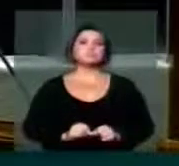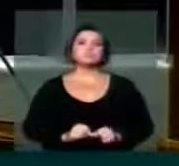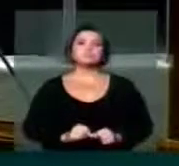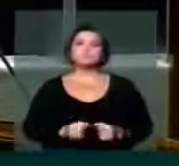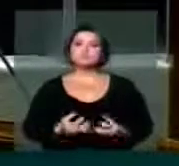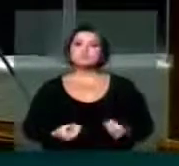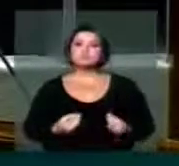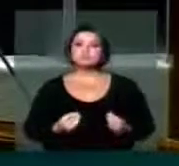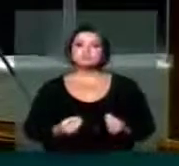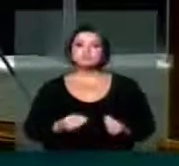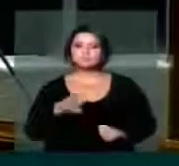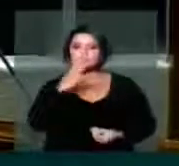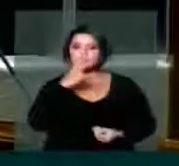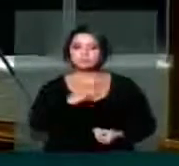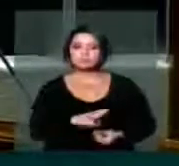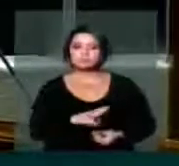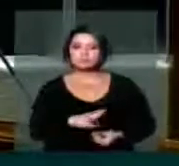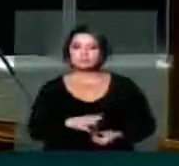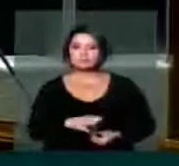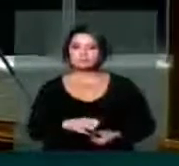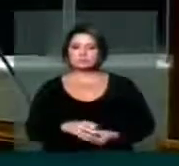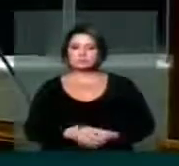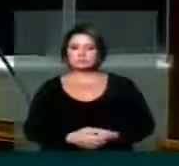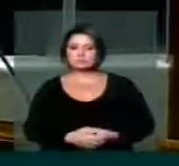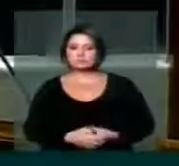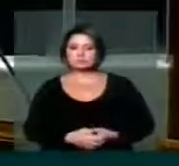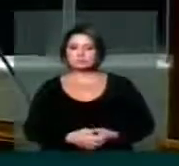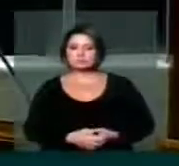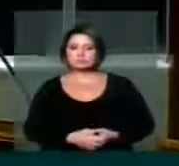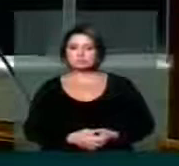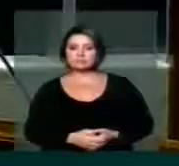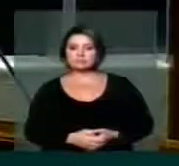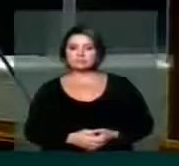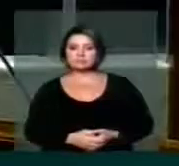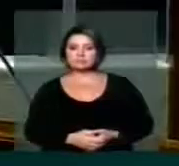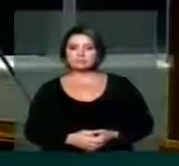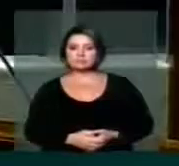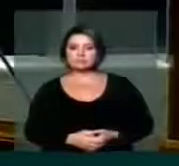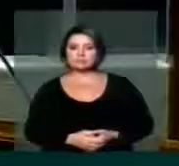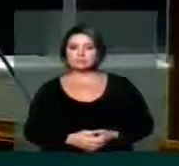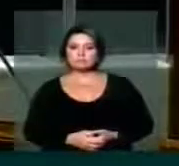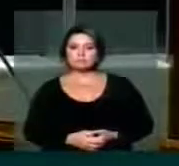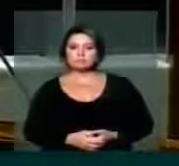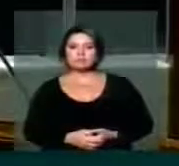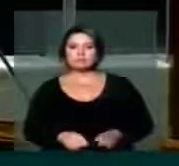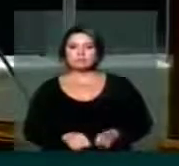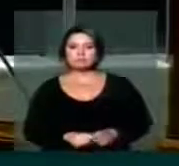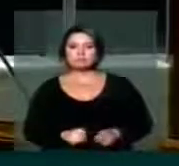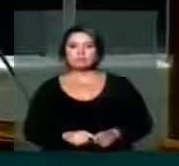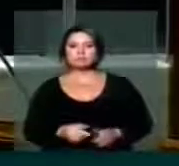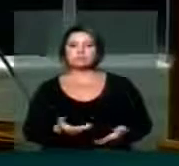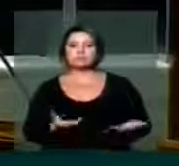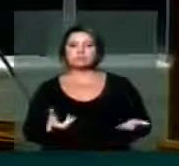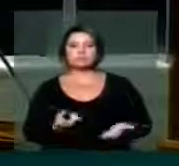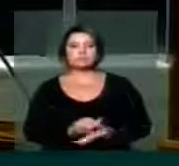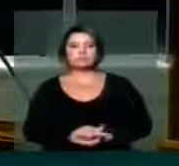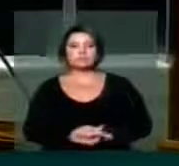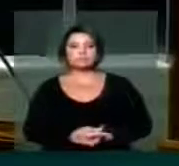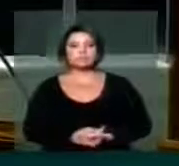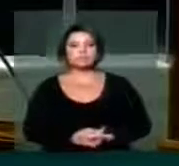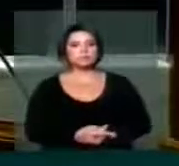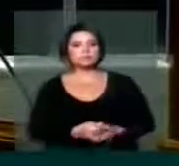como uma denúncia do chamado Swiss Leaks, em relação a essa